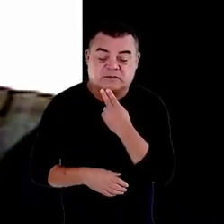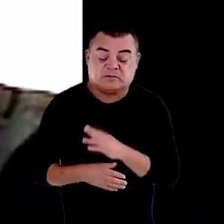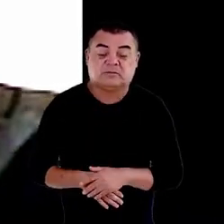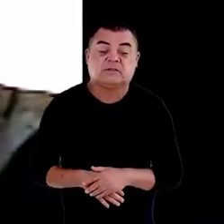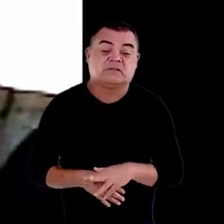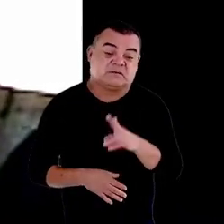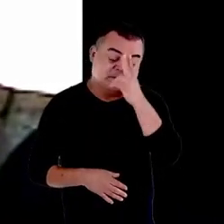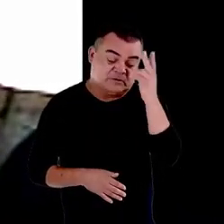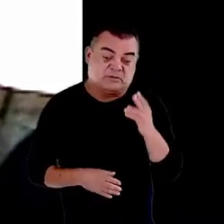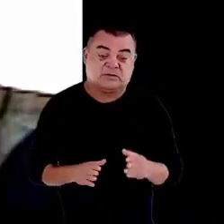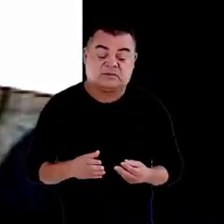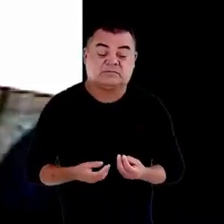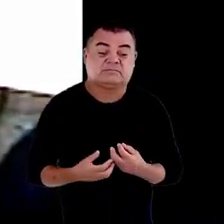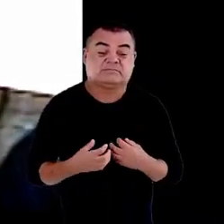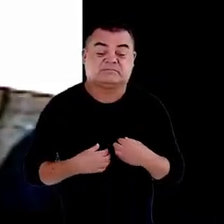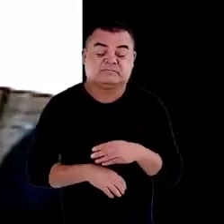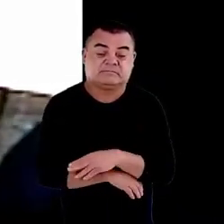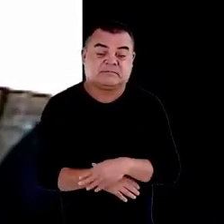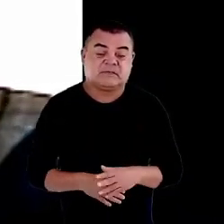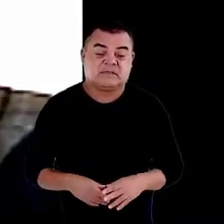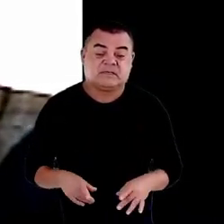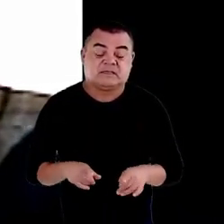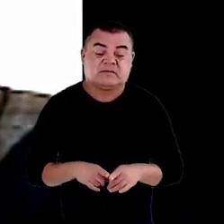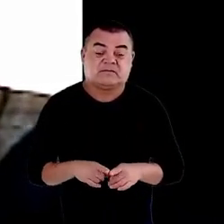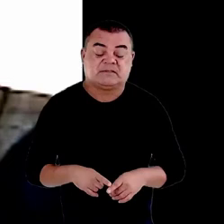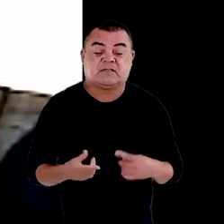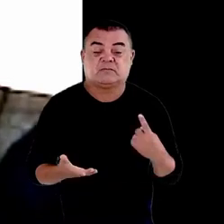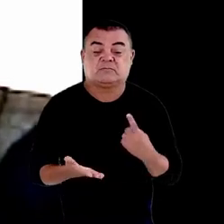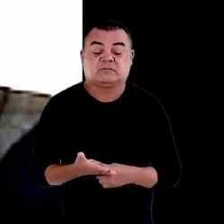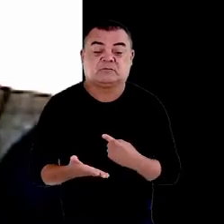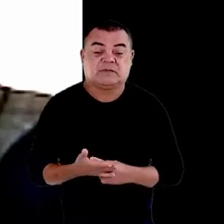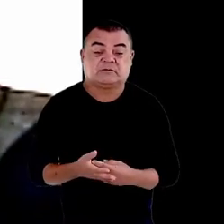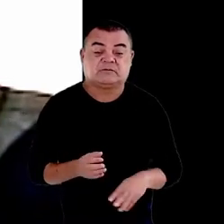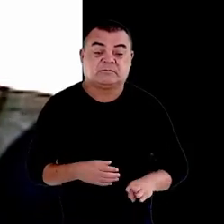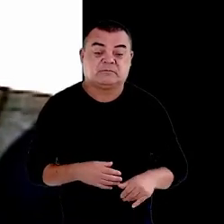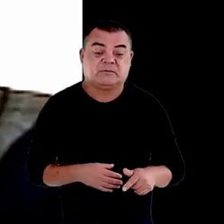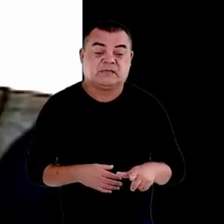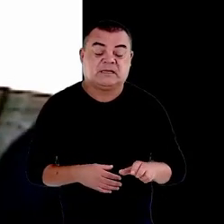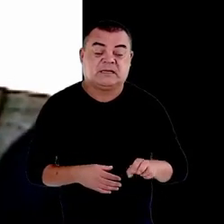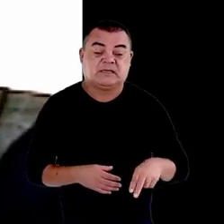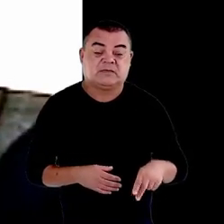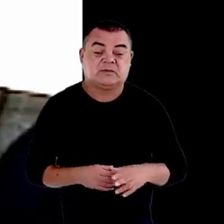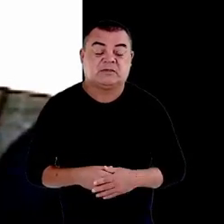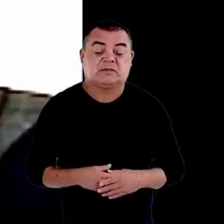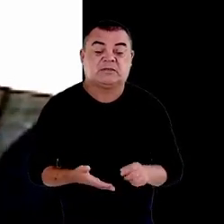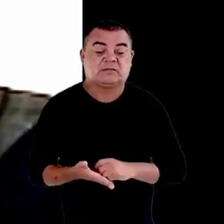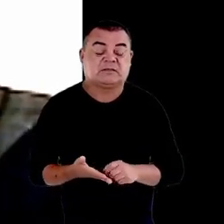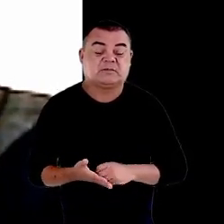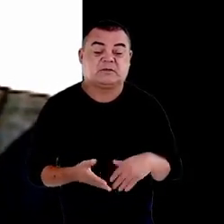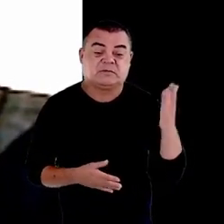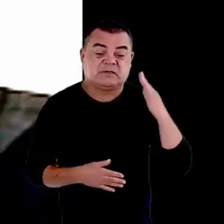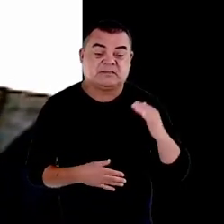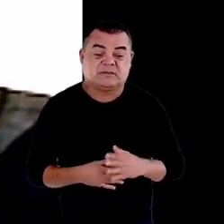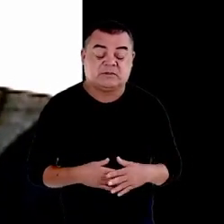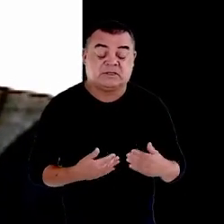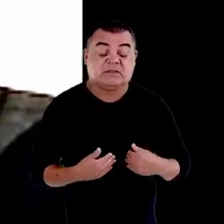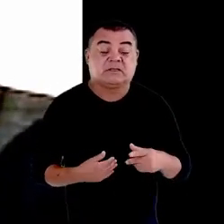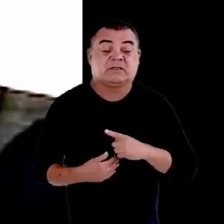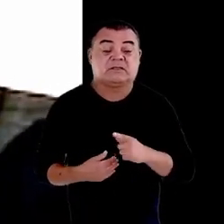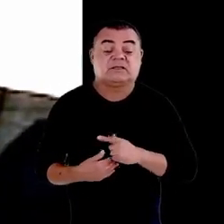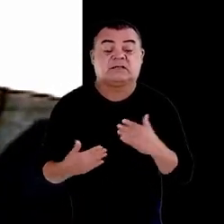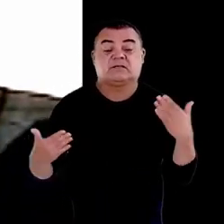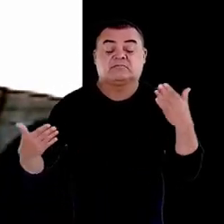e também operacionalizar o pacto global do milênio assinado pelo Brasil que tem entre seus objetivos